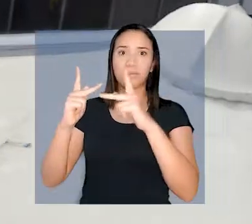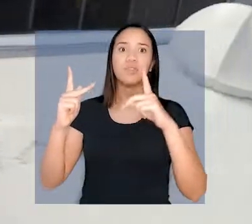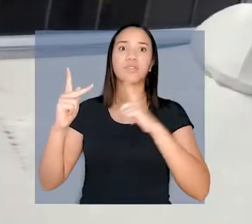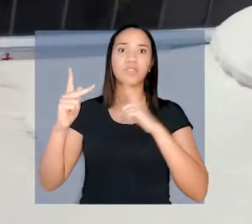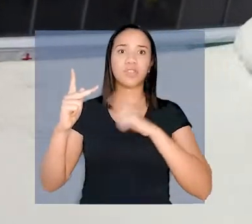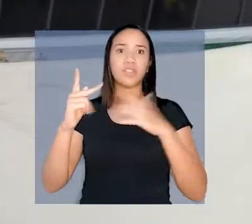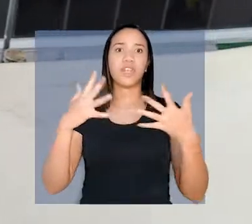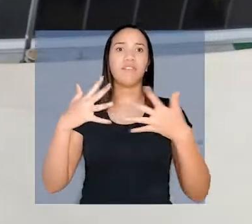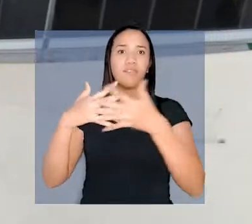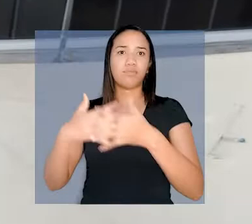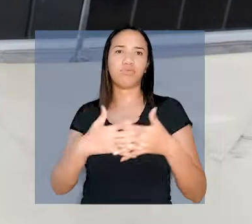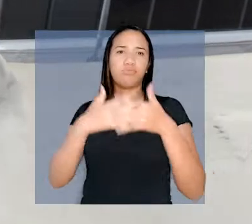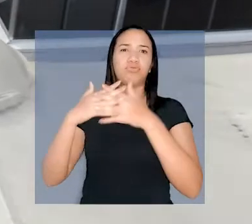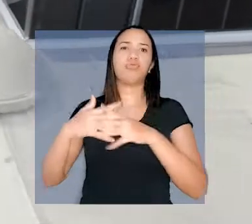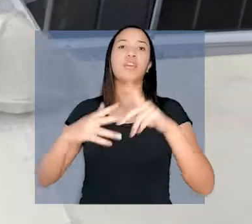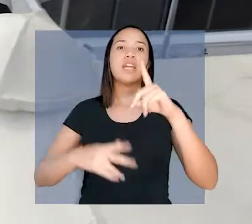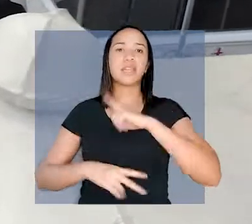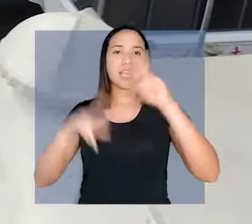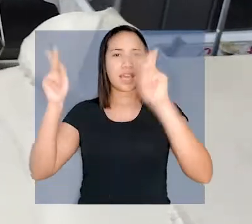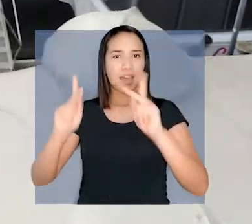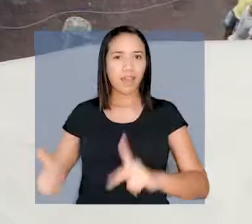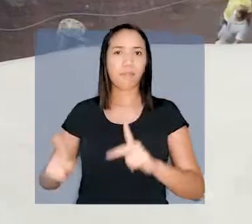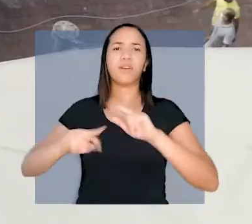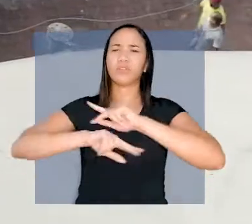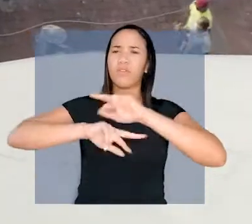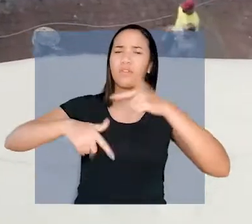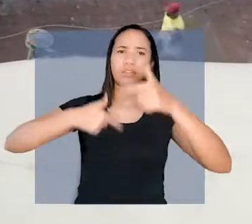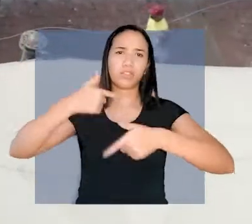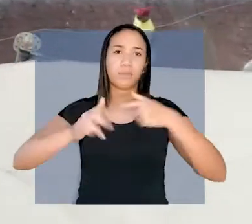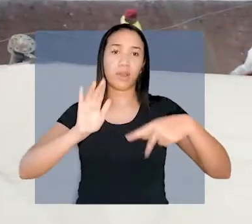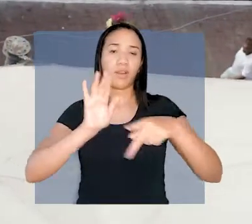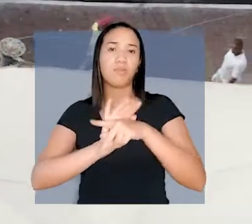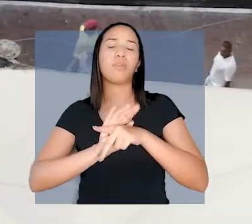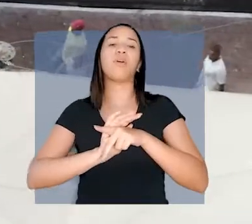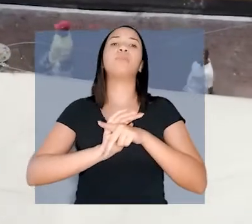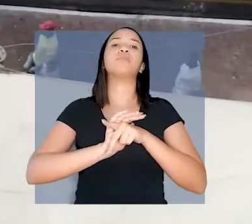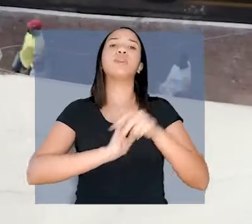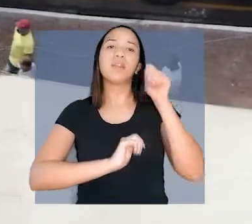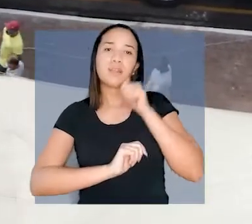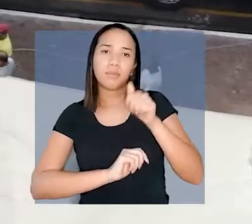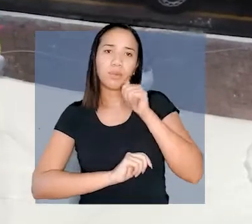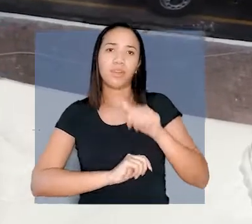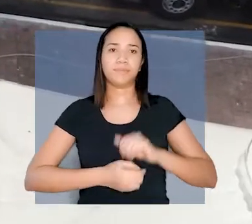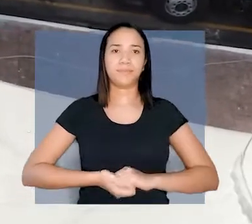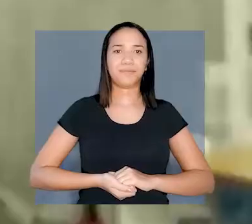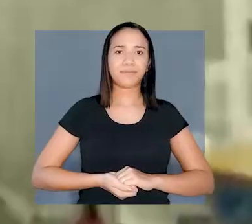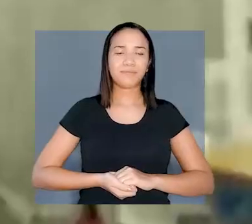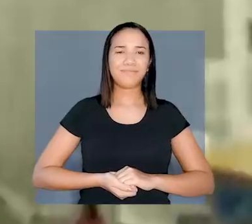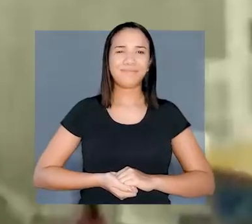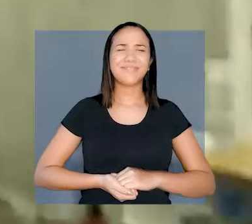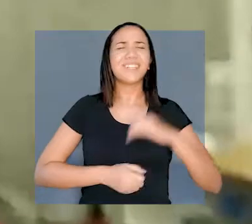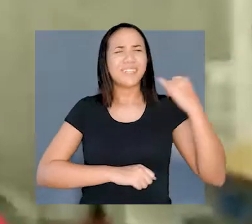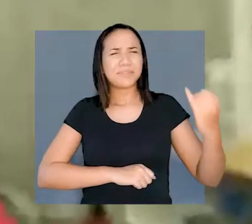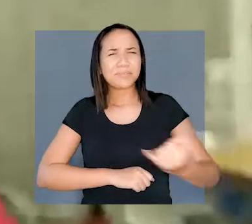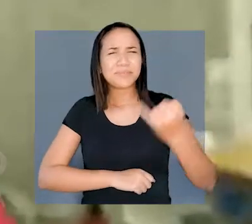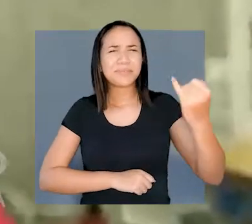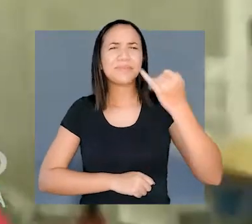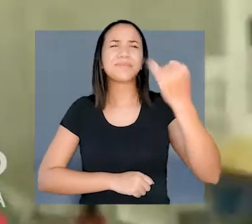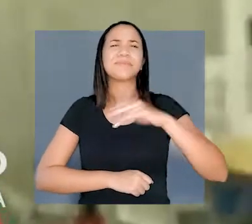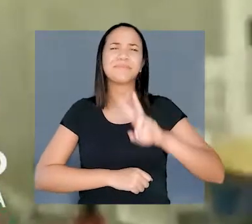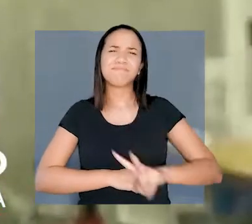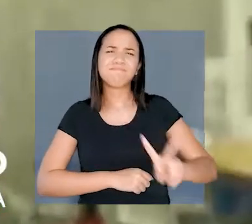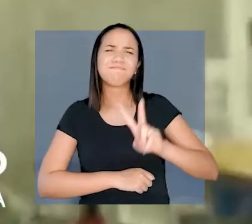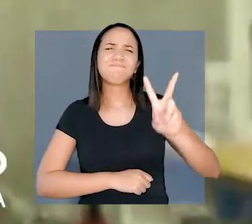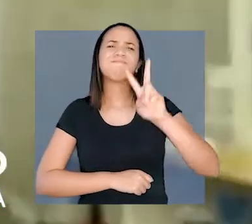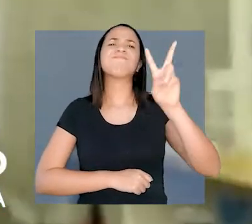recebeu as carretas do Terpaz, com serviço de saúde e estética, além de espaços para gastronomia e informática. E é muito importante, né?